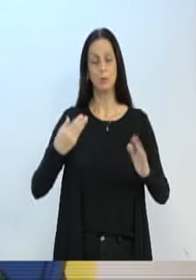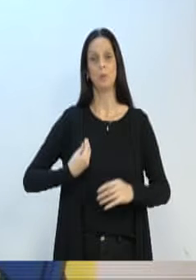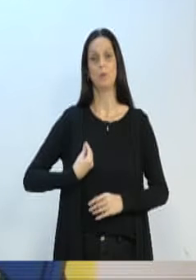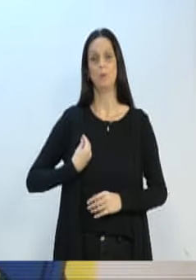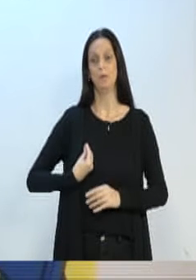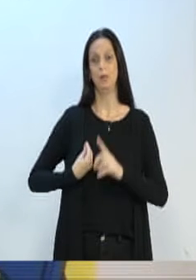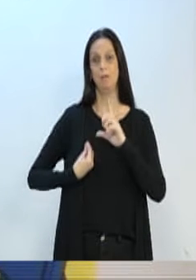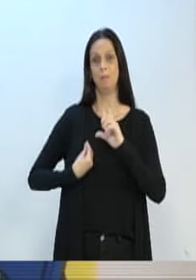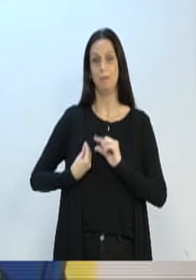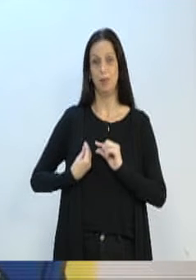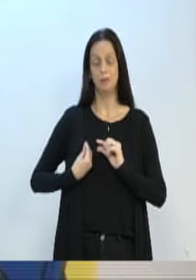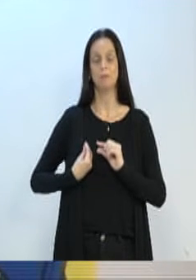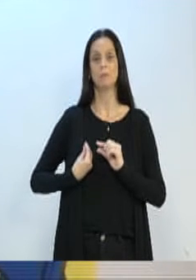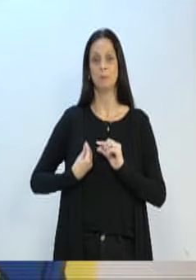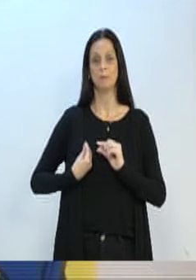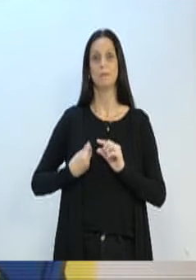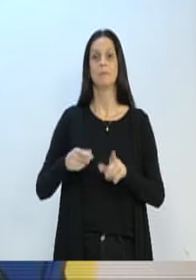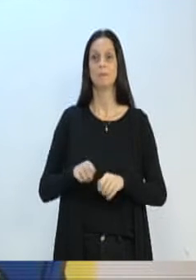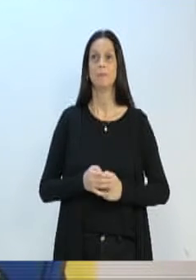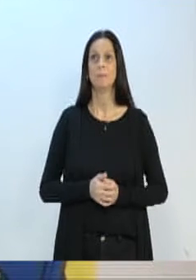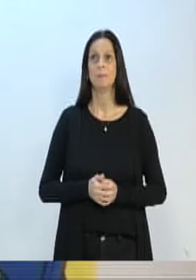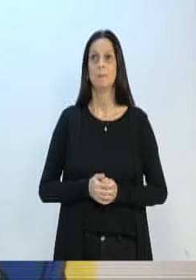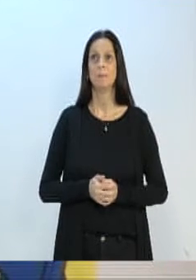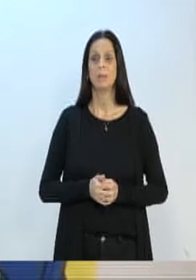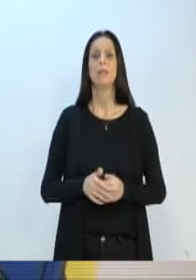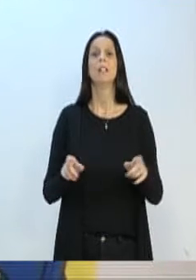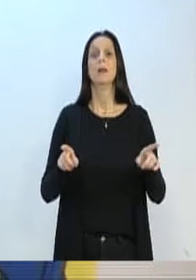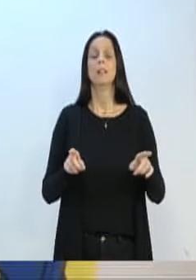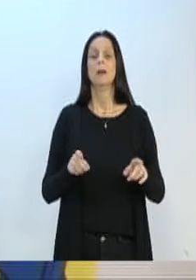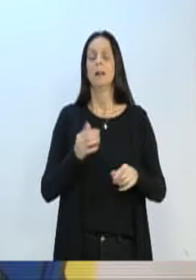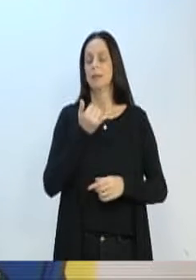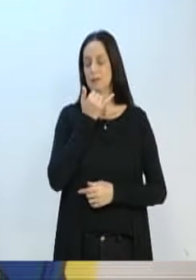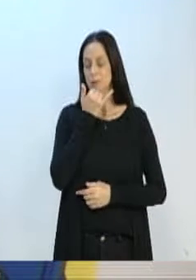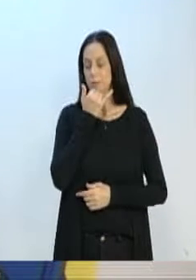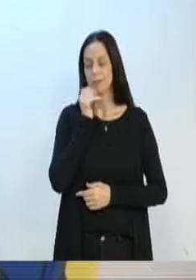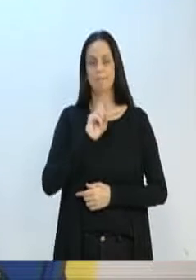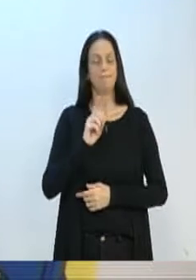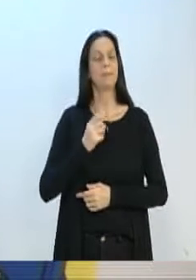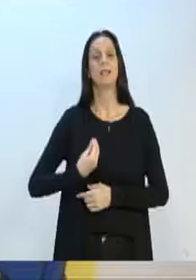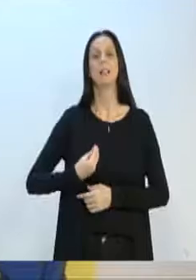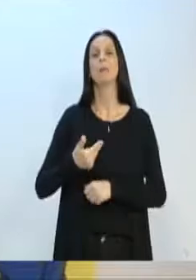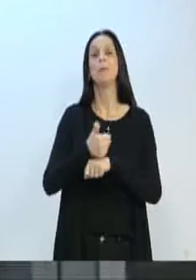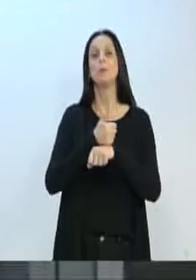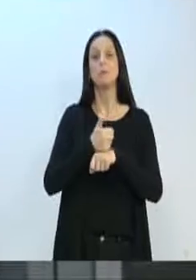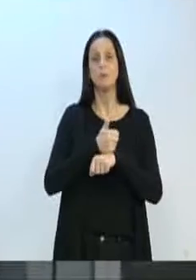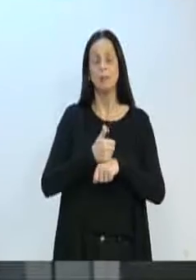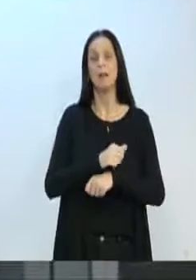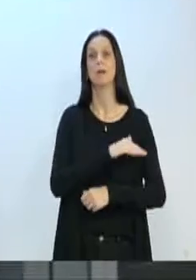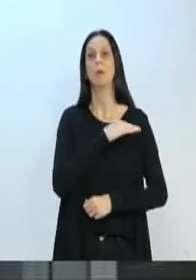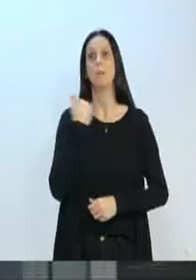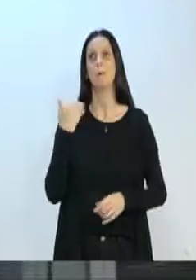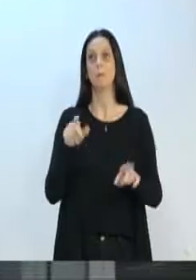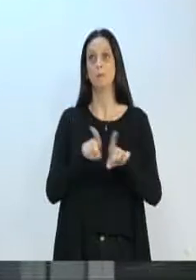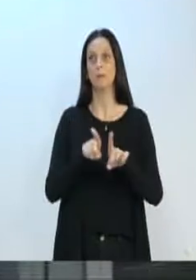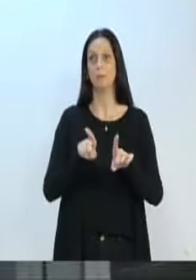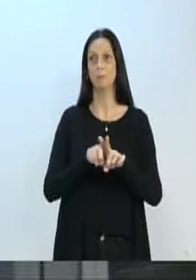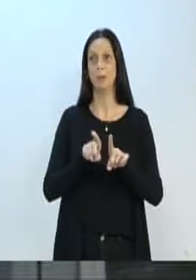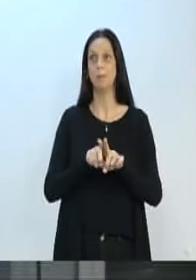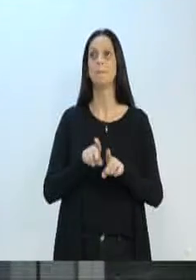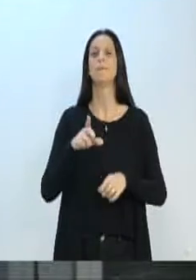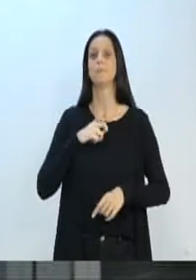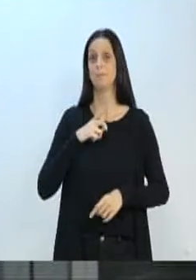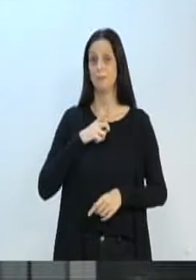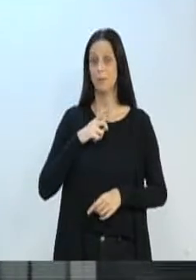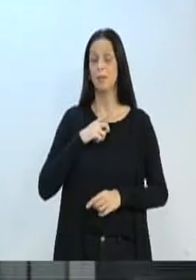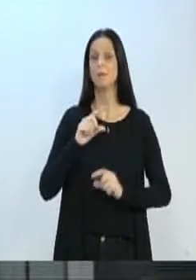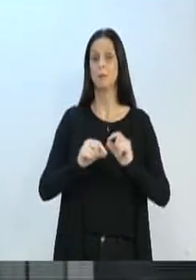ao vírus. Profissionais esses que um dia saíram de casa deixaram pai, mãe, filhos